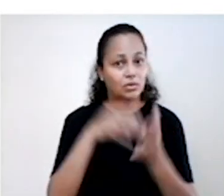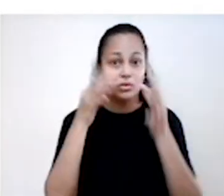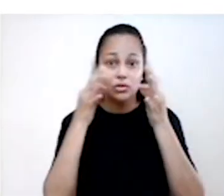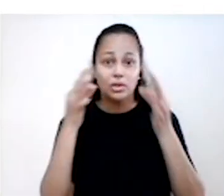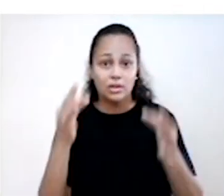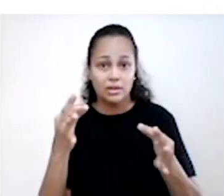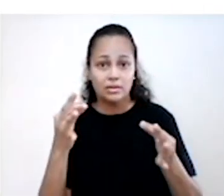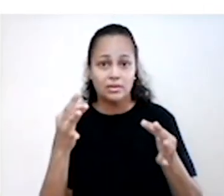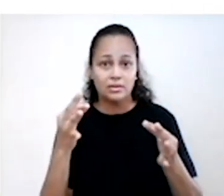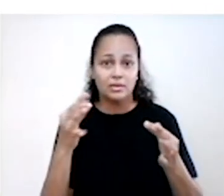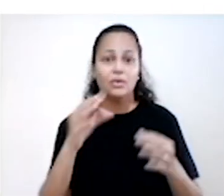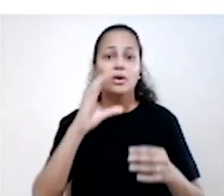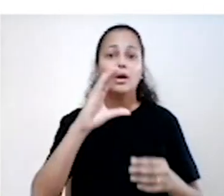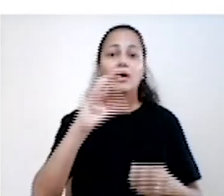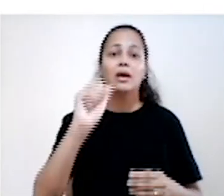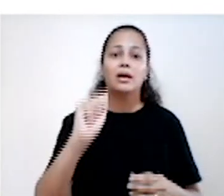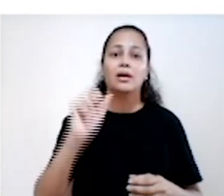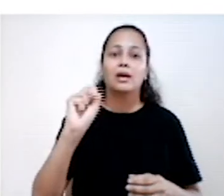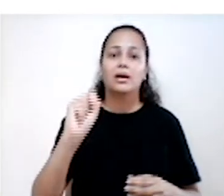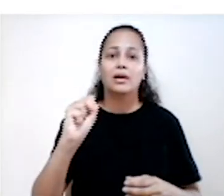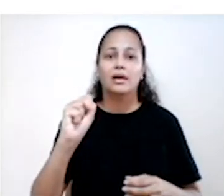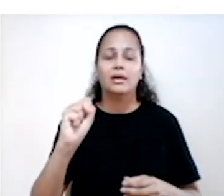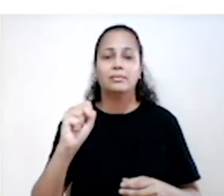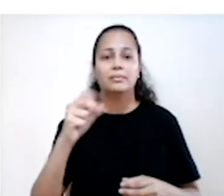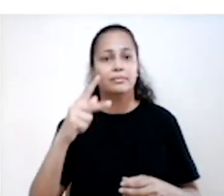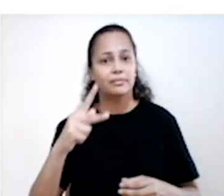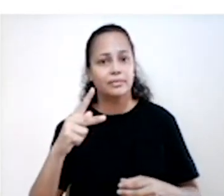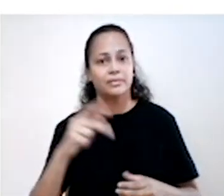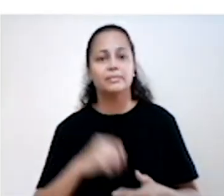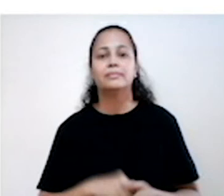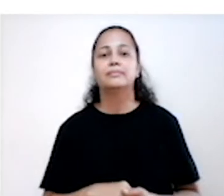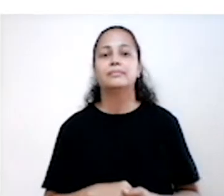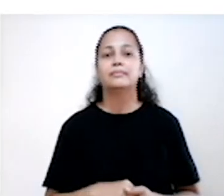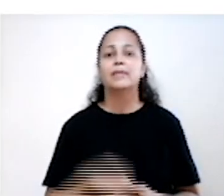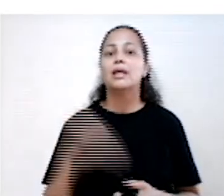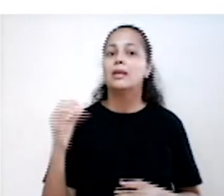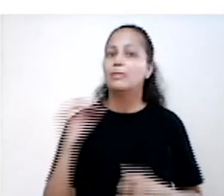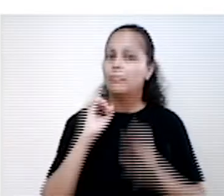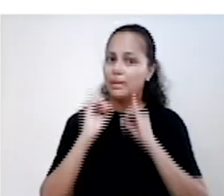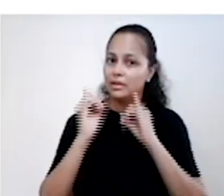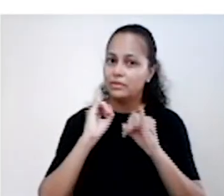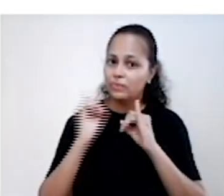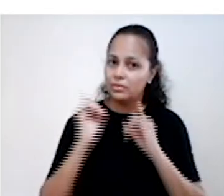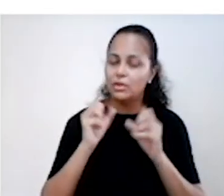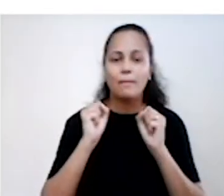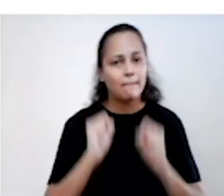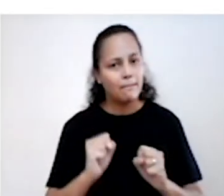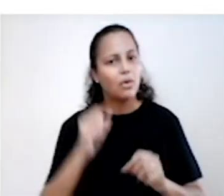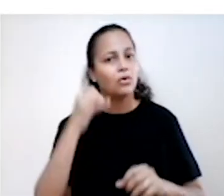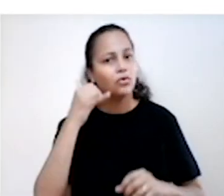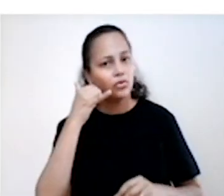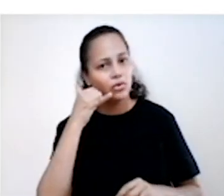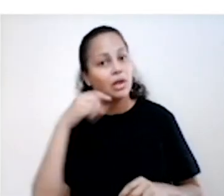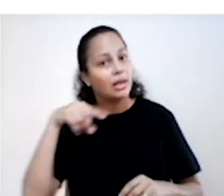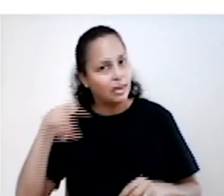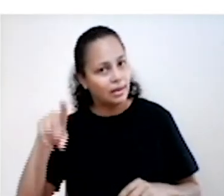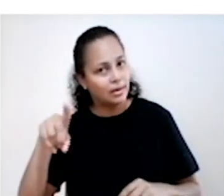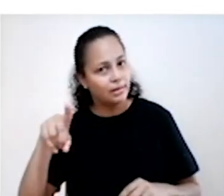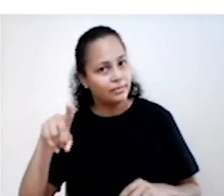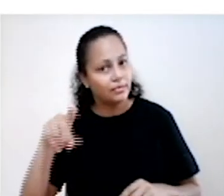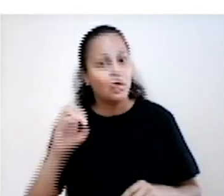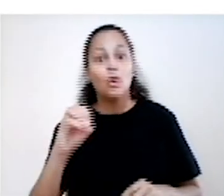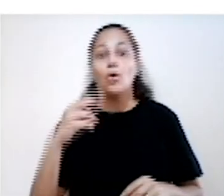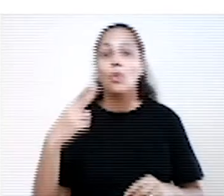Psicossocial, CAPS Que atende casos de alta complexidade Para mais informações, você pode ligar no local Ou ir